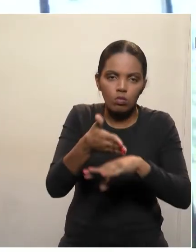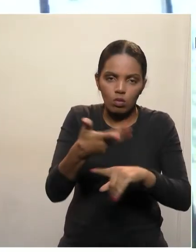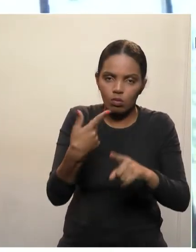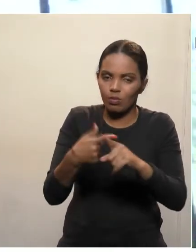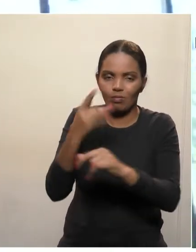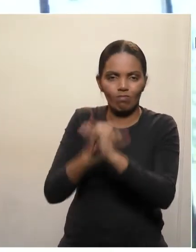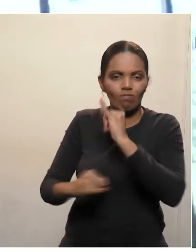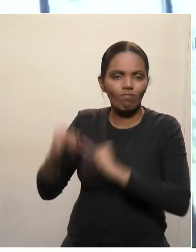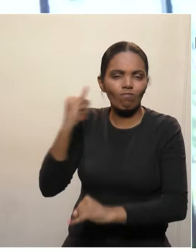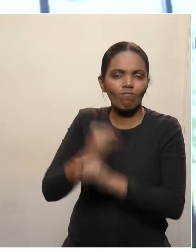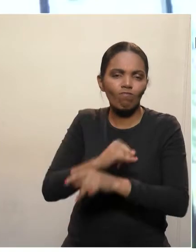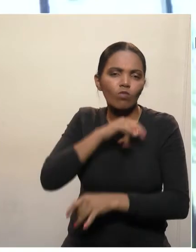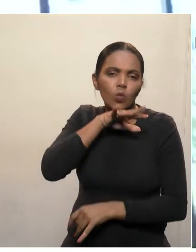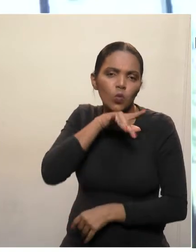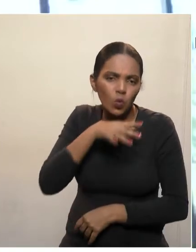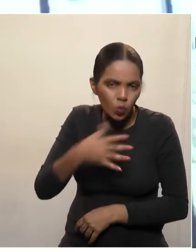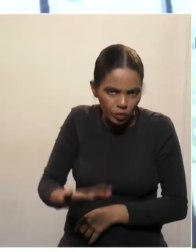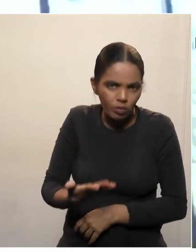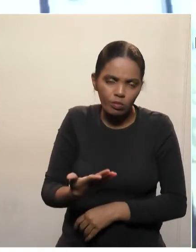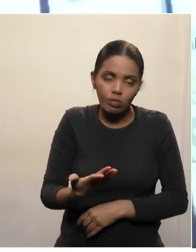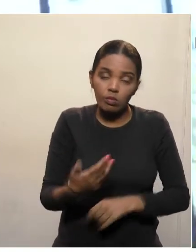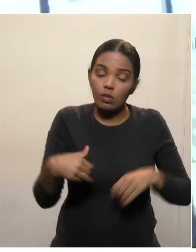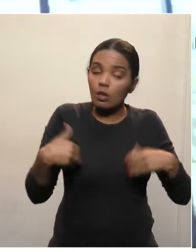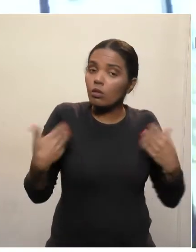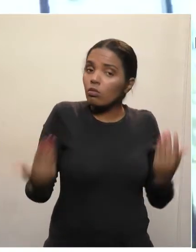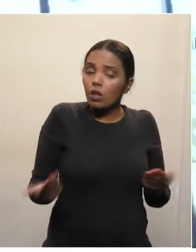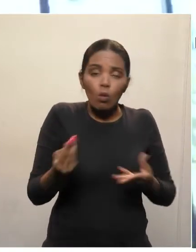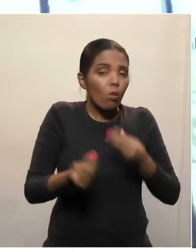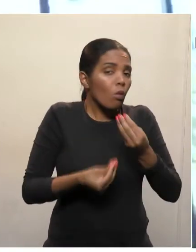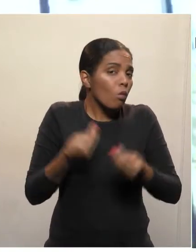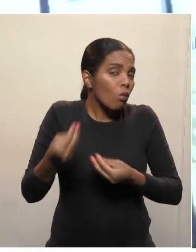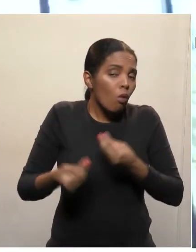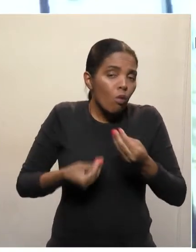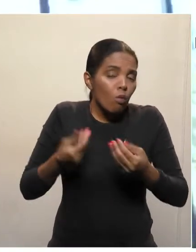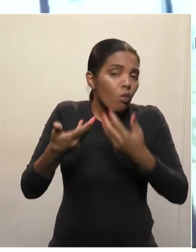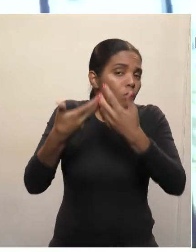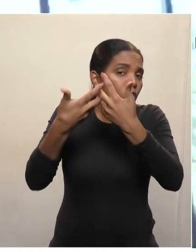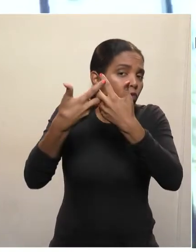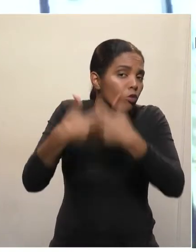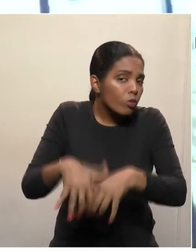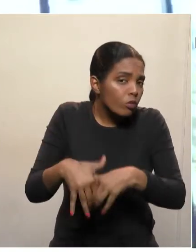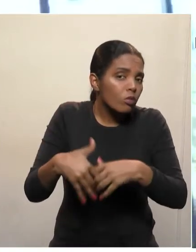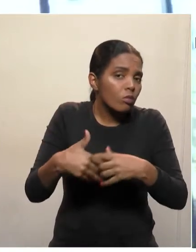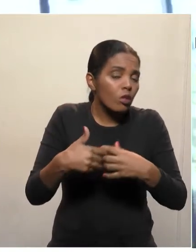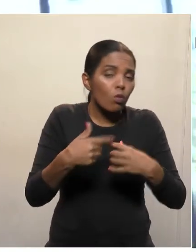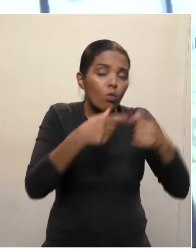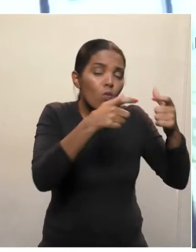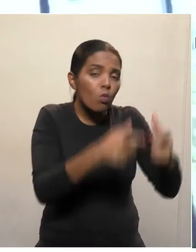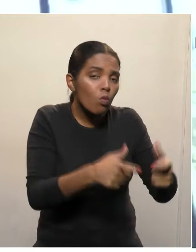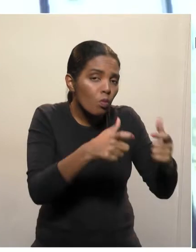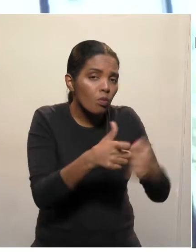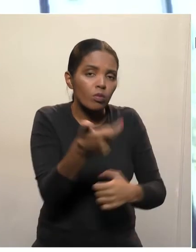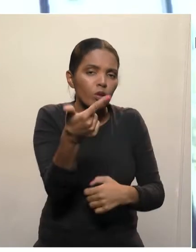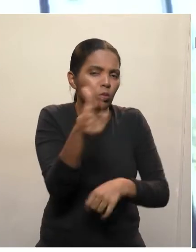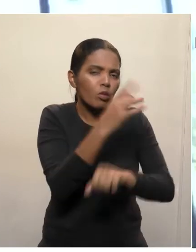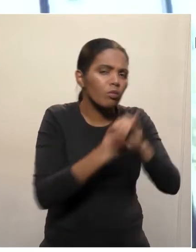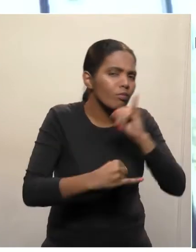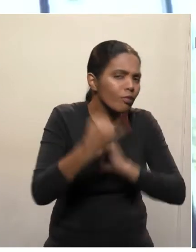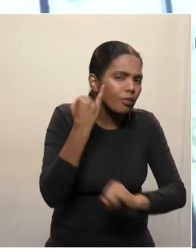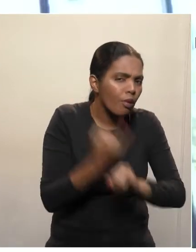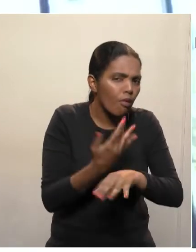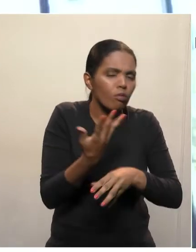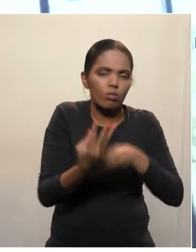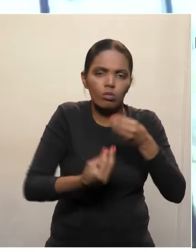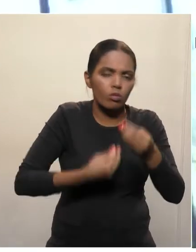internet é muito ruim. Então, é assim, como que vai funcionar nessas localidades, nesses distritos,